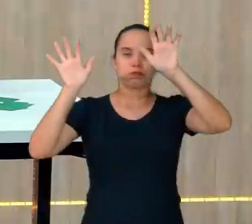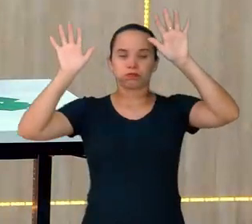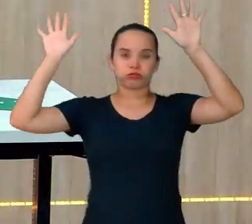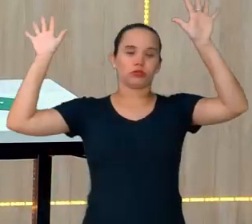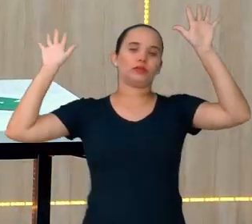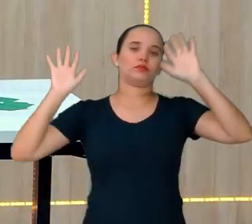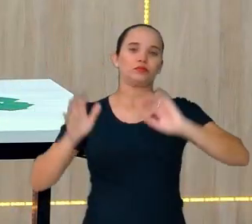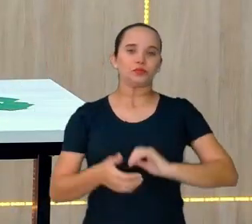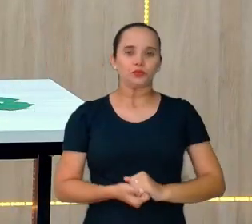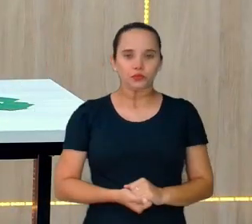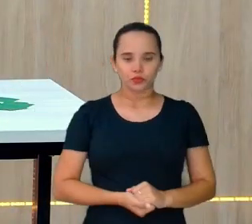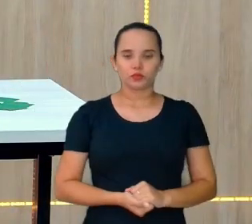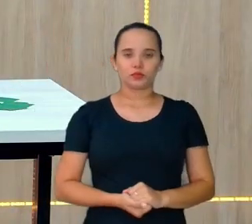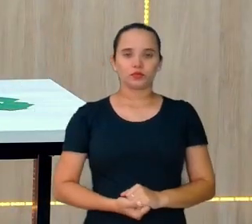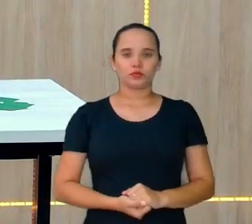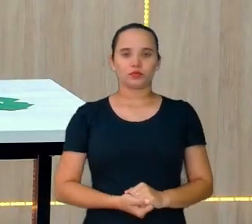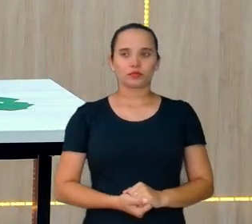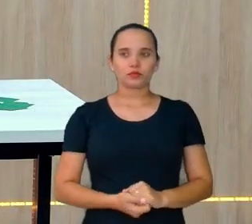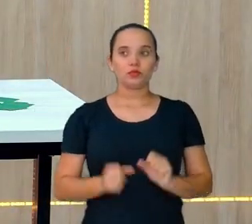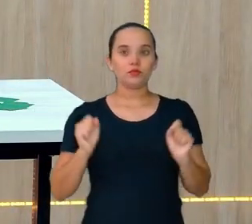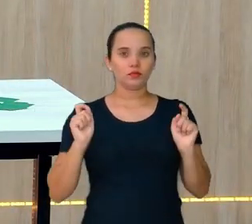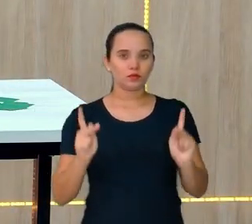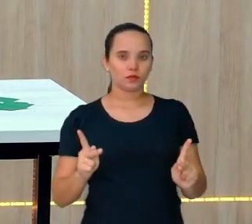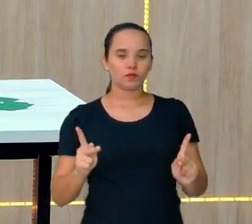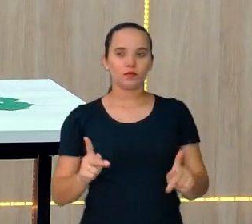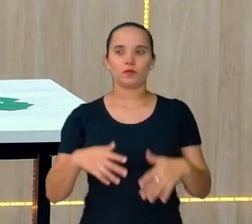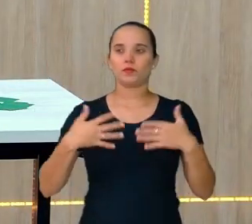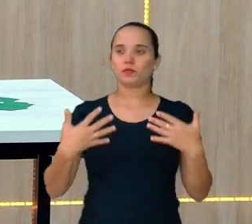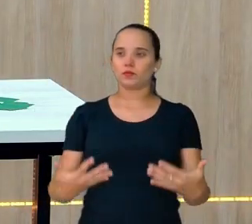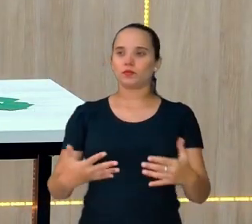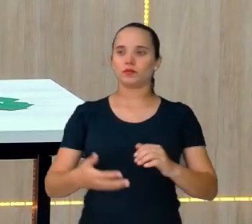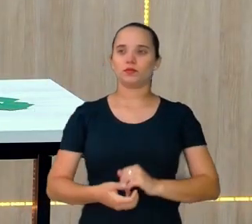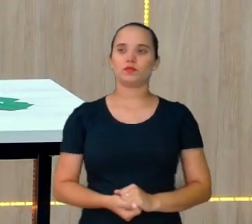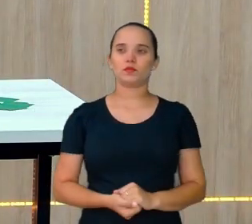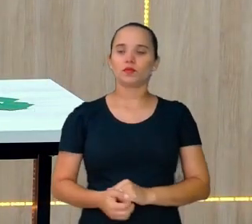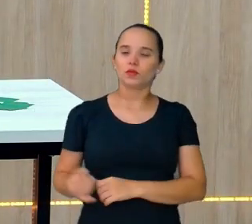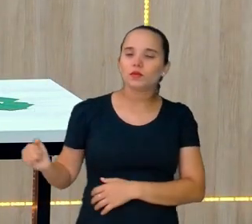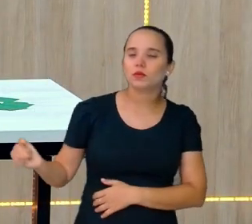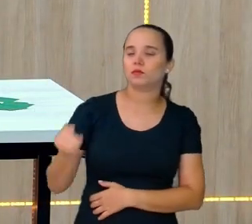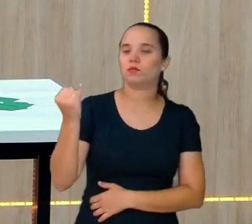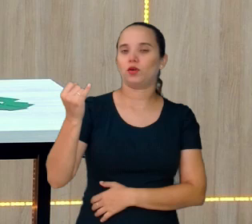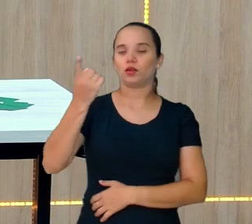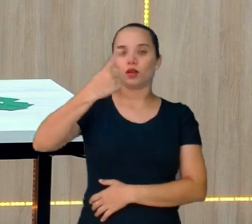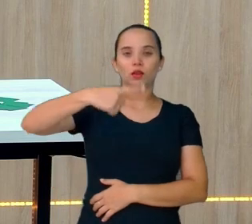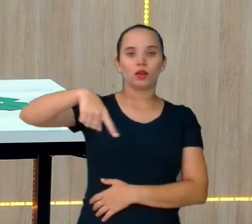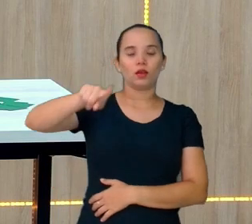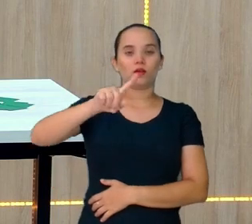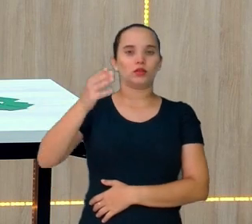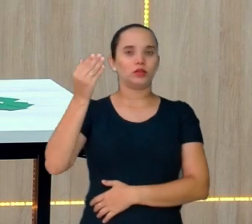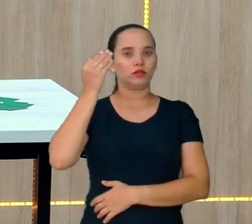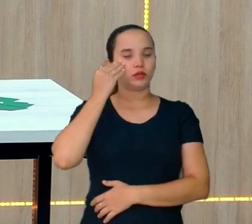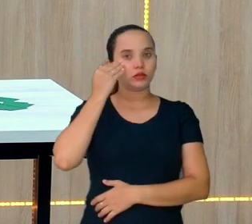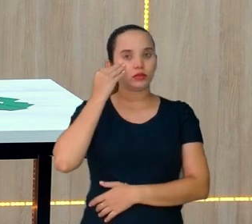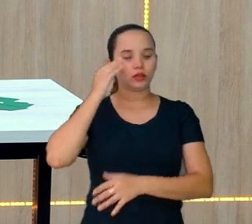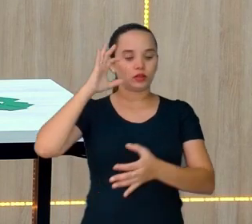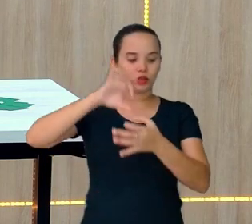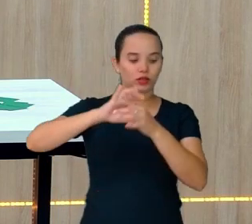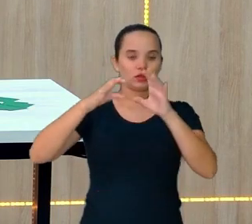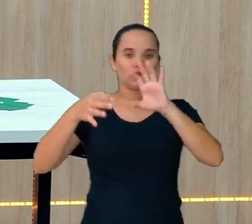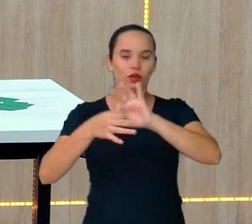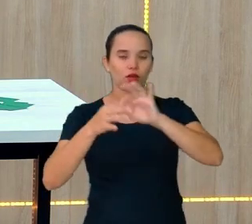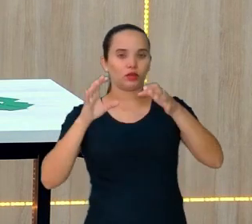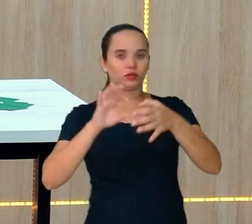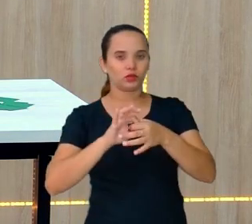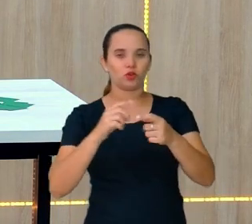fiz nesta aula. Tá, pessoal? Então, é muito importante vocês verem essas ligações. Pra